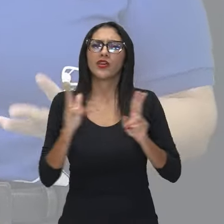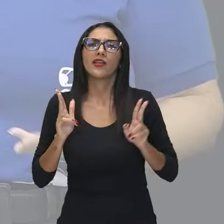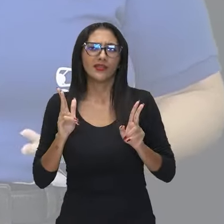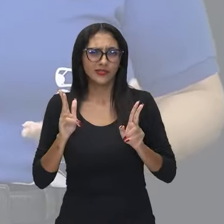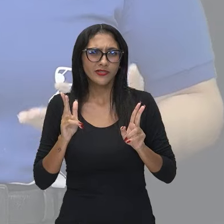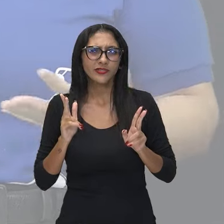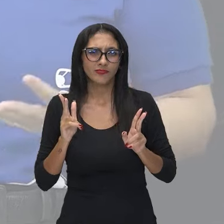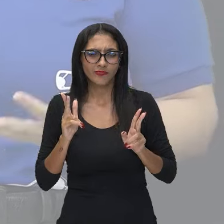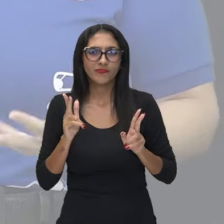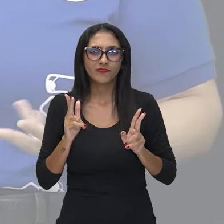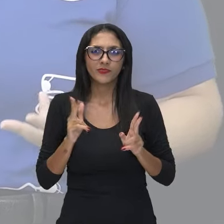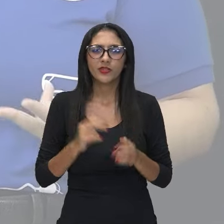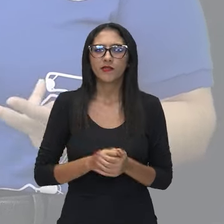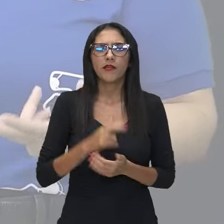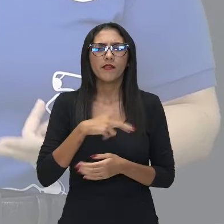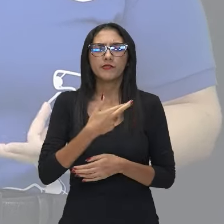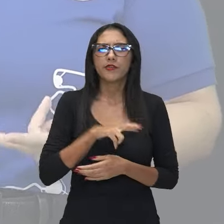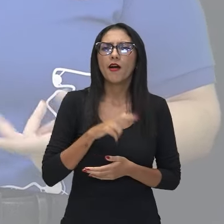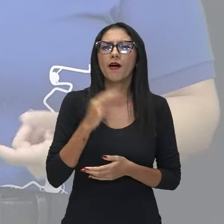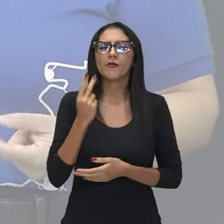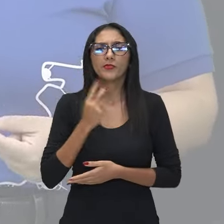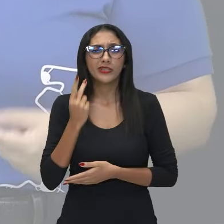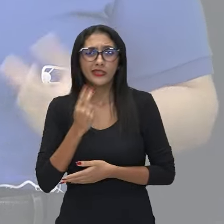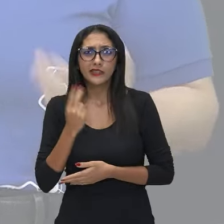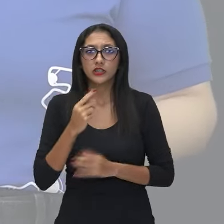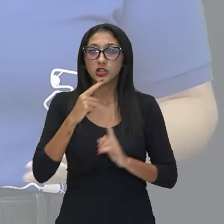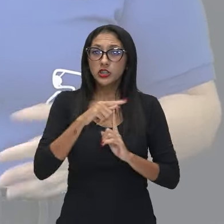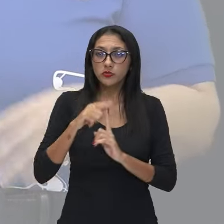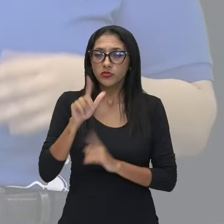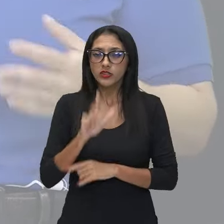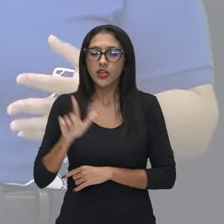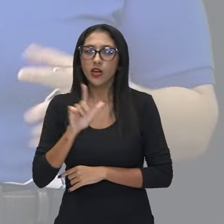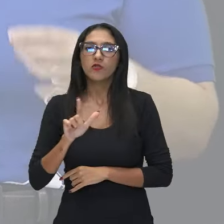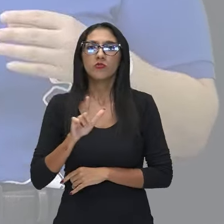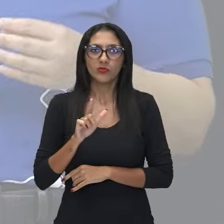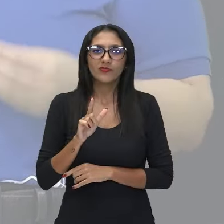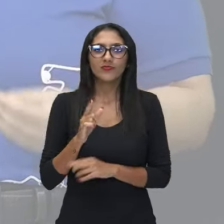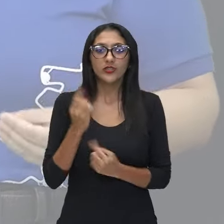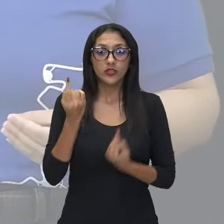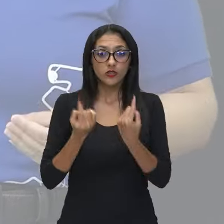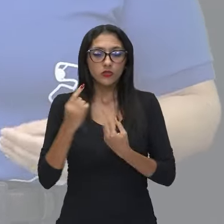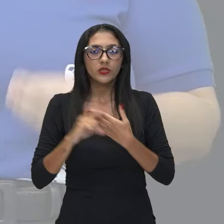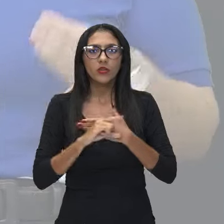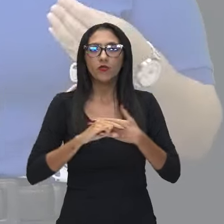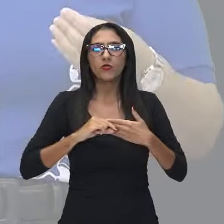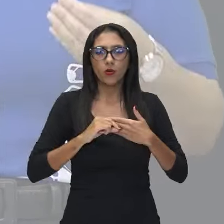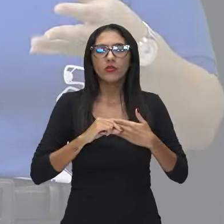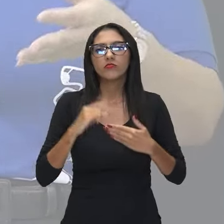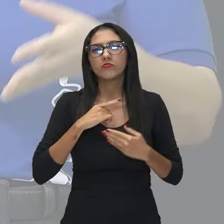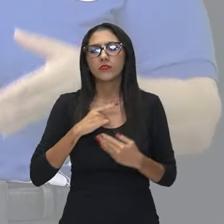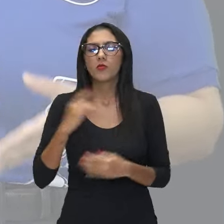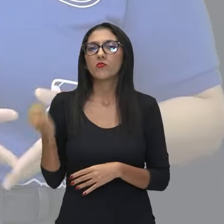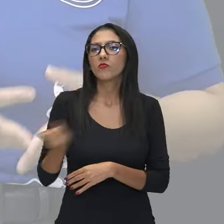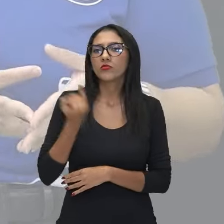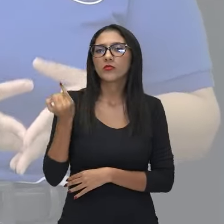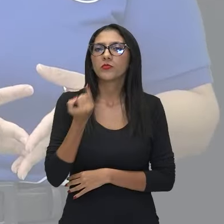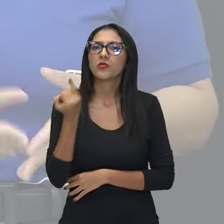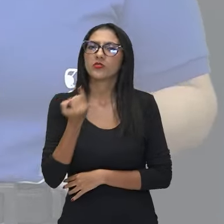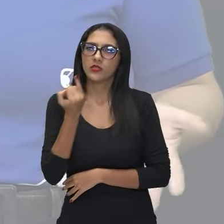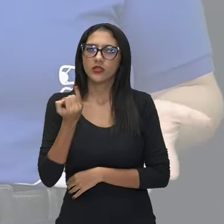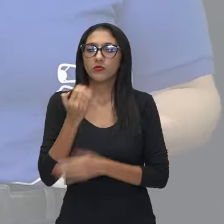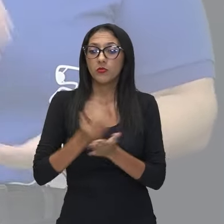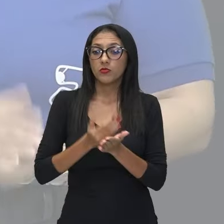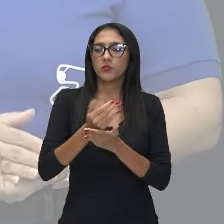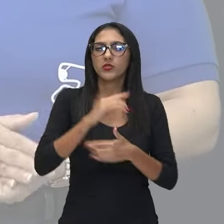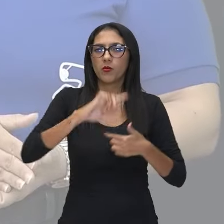religião, partido político, estilo literário, Mário e Oswald de Andrade foram figuras centrais na implantação do modernismo no